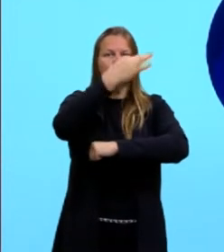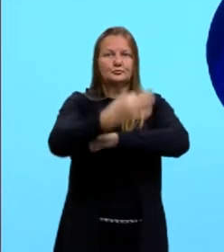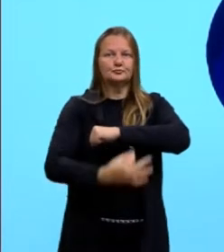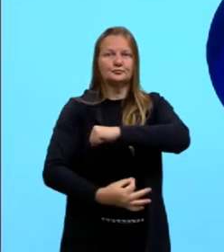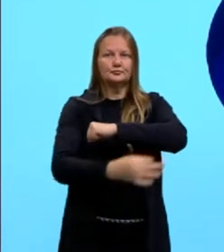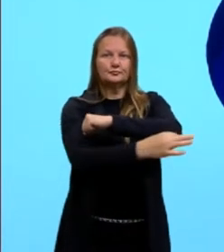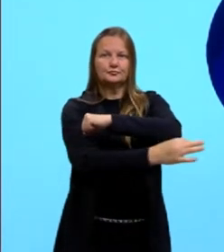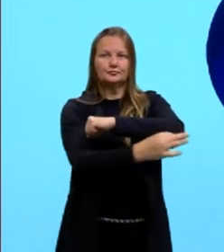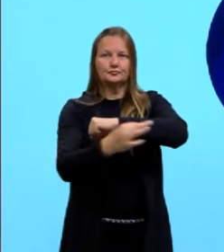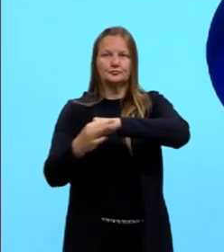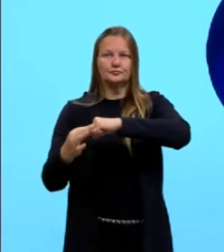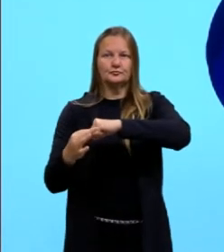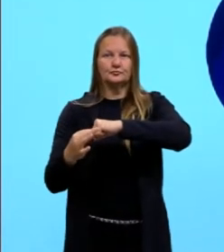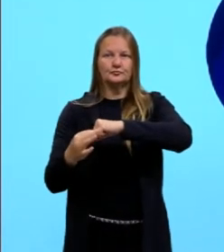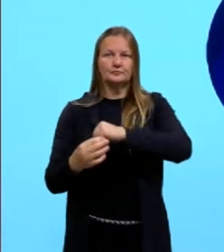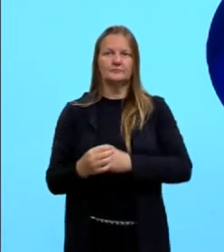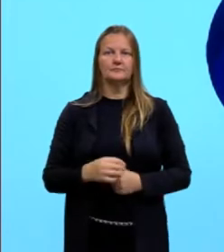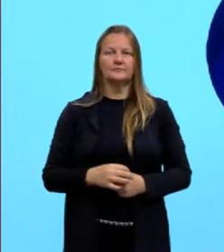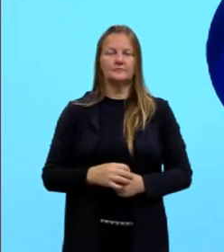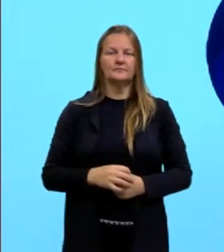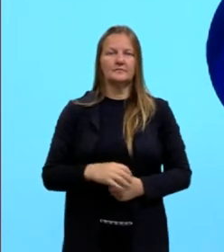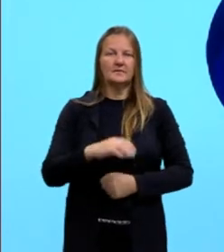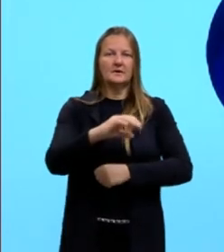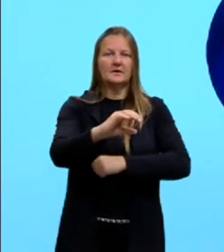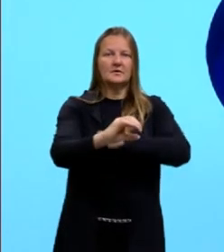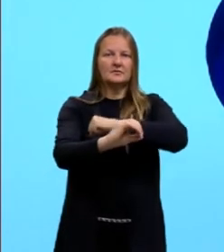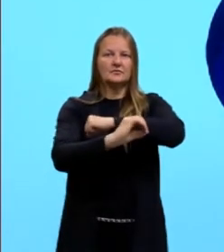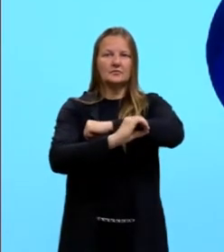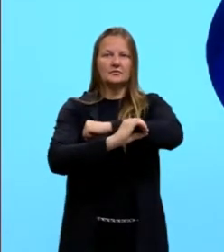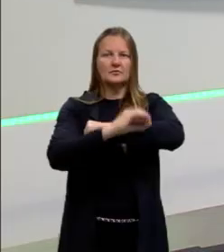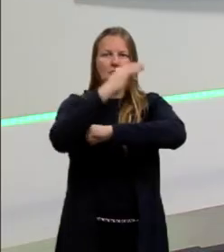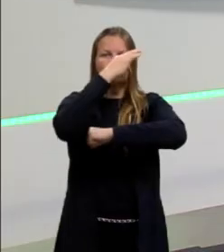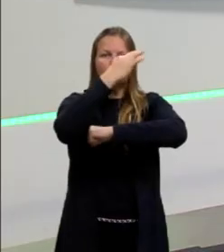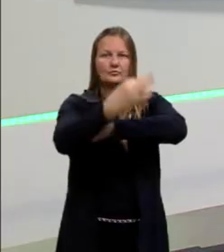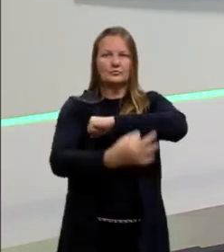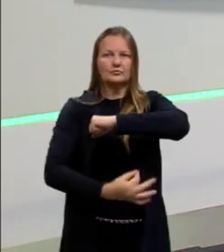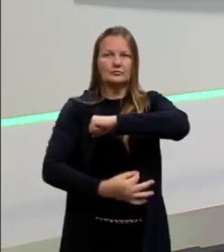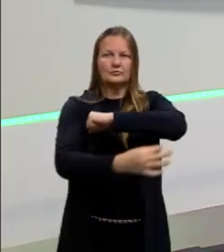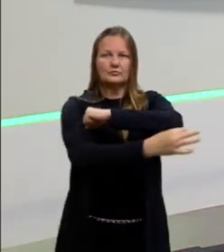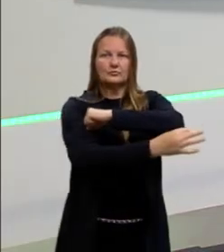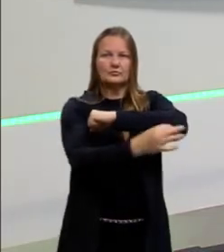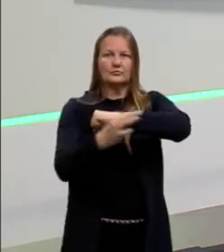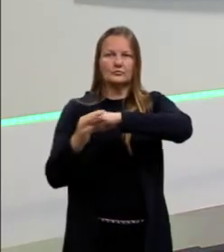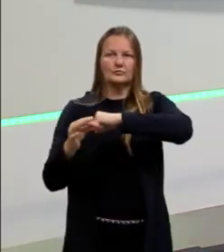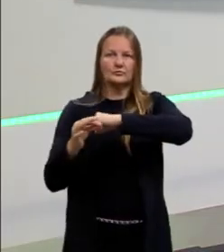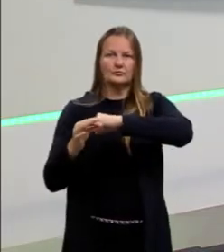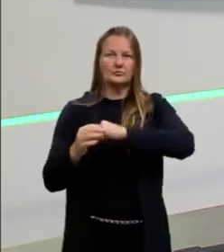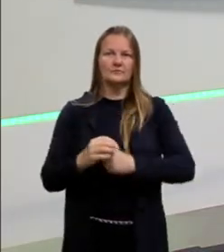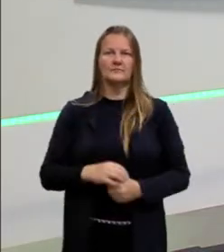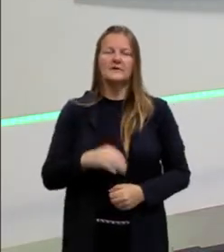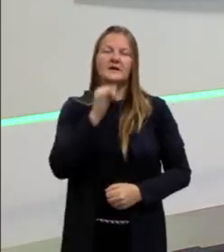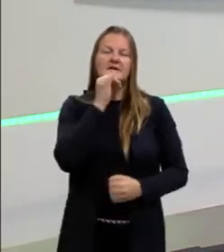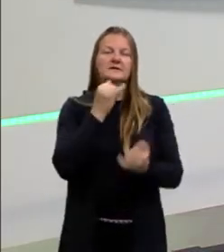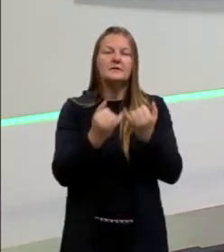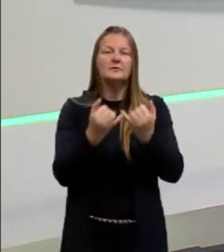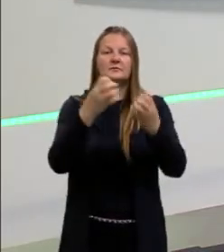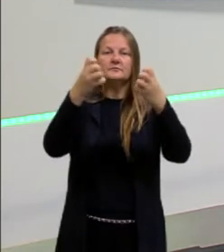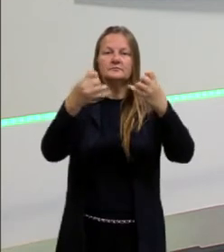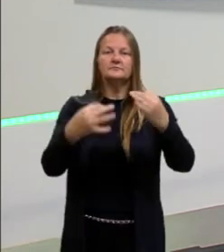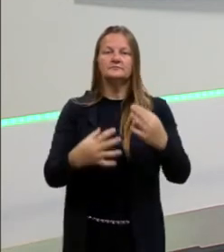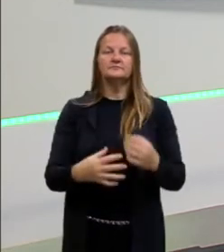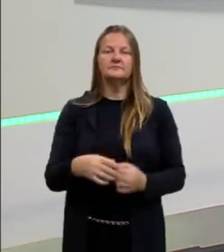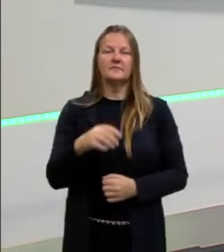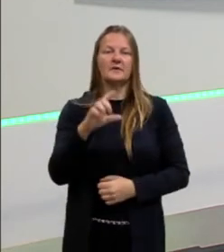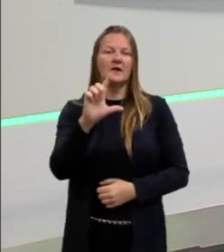nós vamos ter a latitude e a longitude também se cruzando, tá, gurizada? Vamos pegar aqui, por exemplo, a latitude, latitude